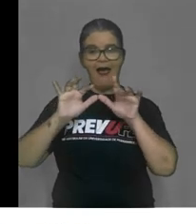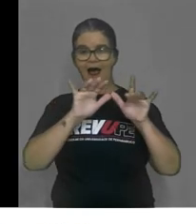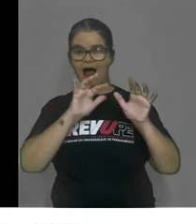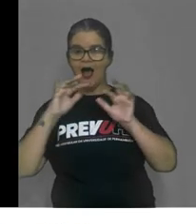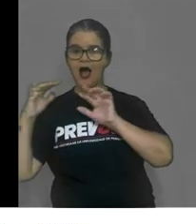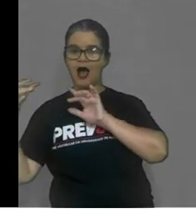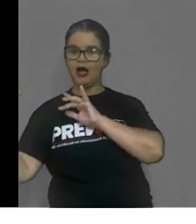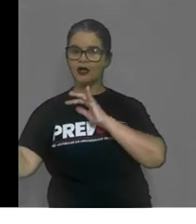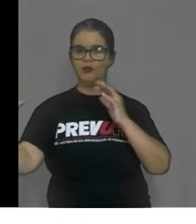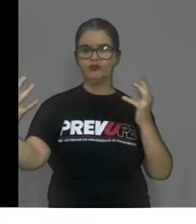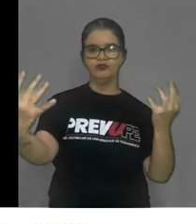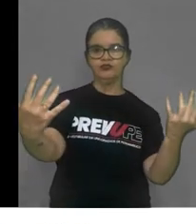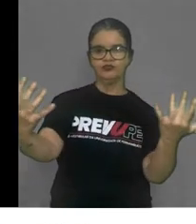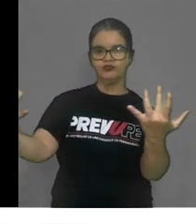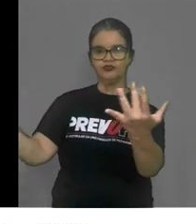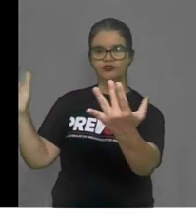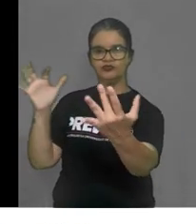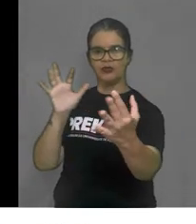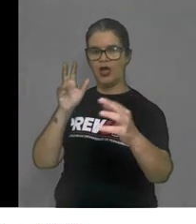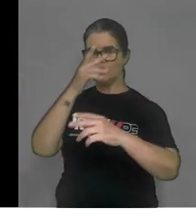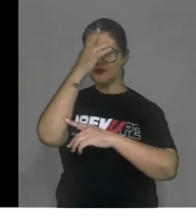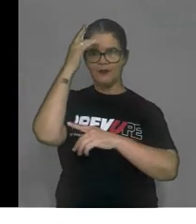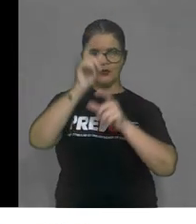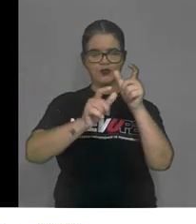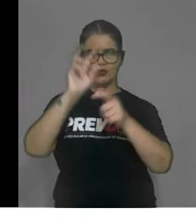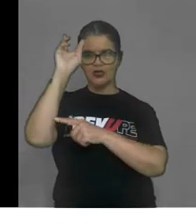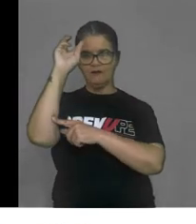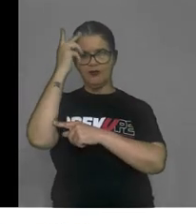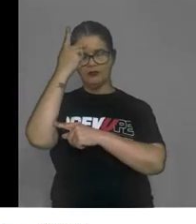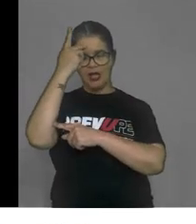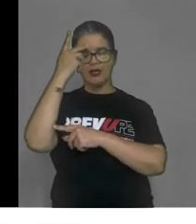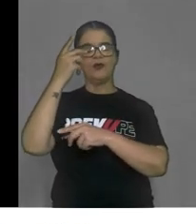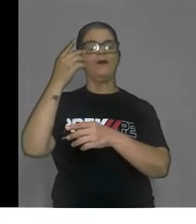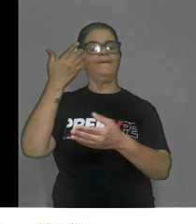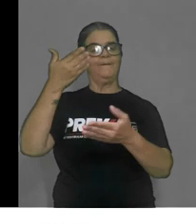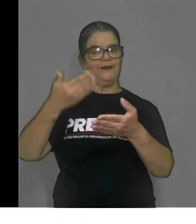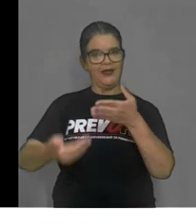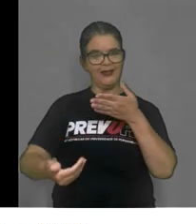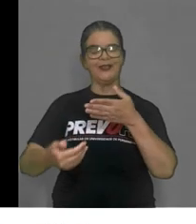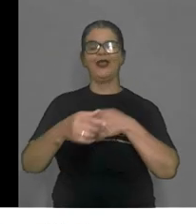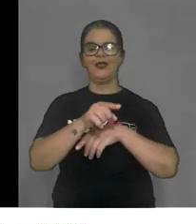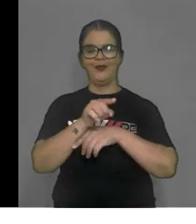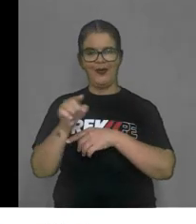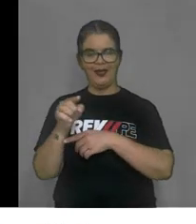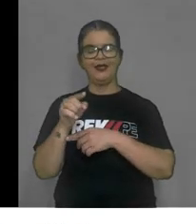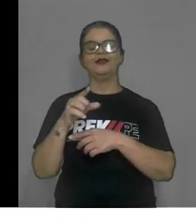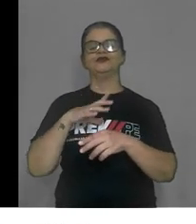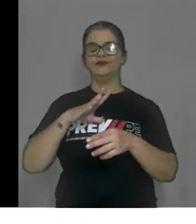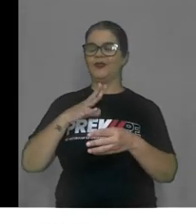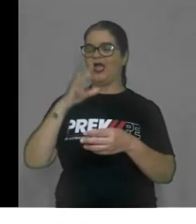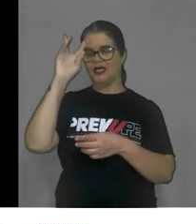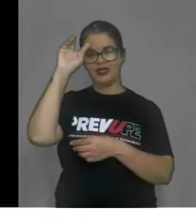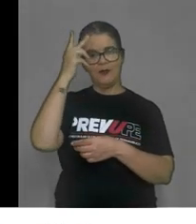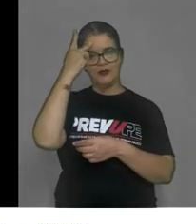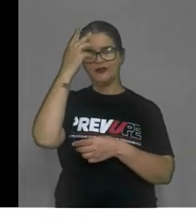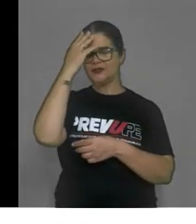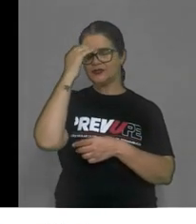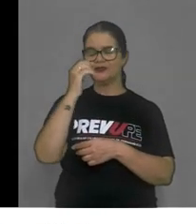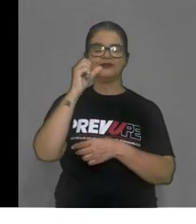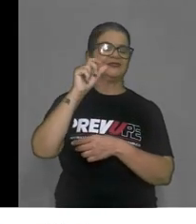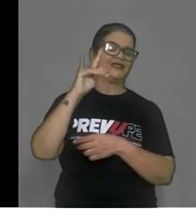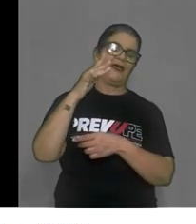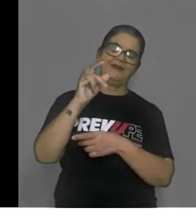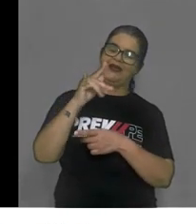revoltosos e derrotaram, colocando um ponto final, a revolta dos Sabinados. A balaiada,